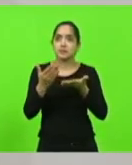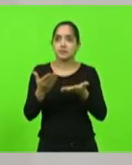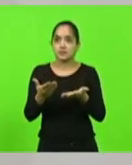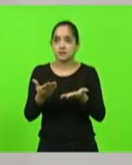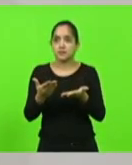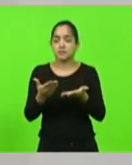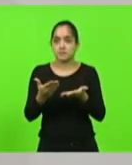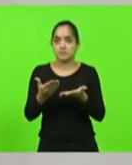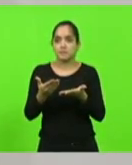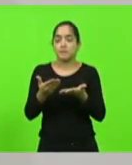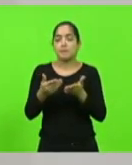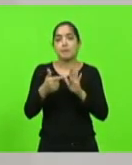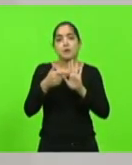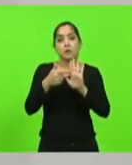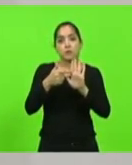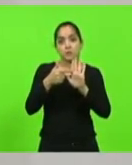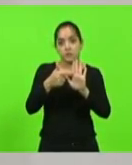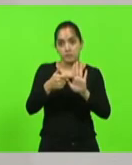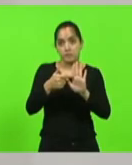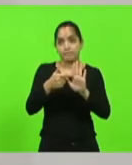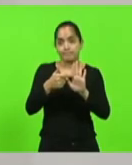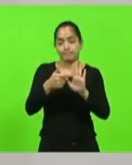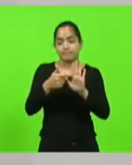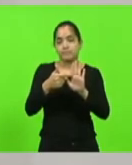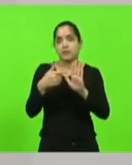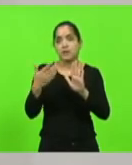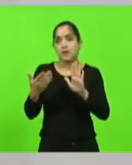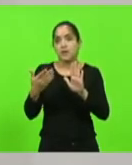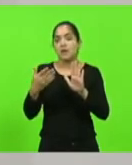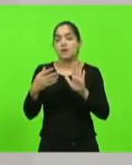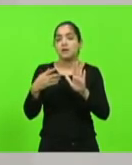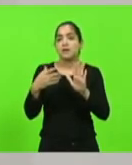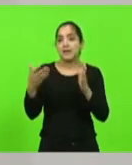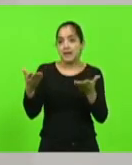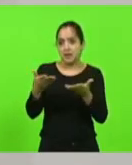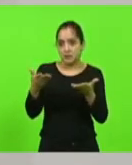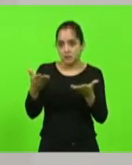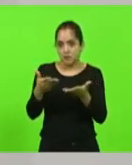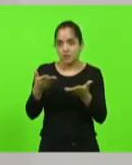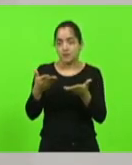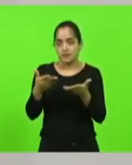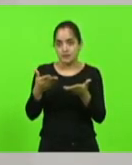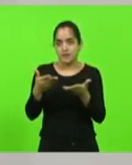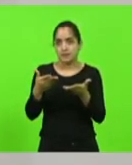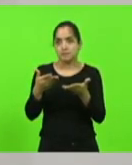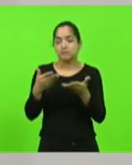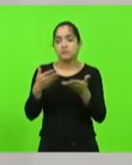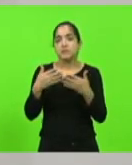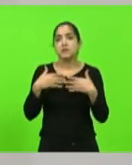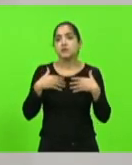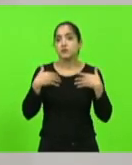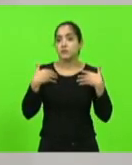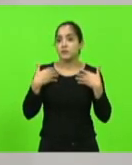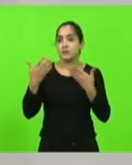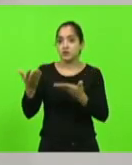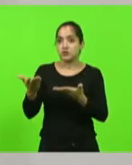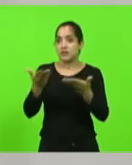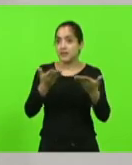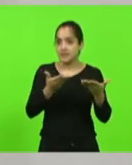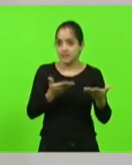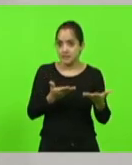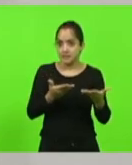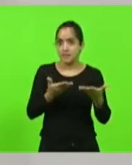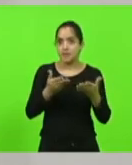ela pontua a sua ação. Nós teríamos este ano, Vossa Excelência sabe, o privilégio de receber o